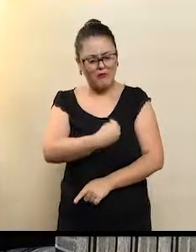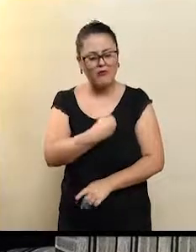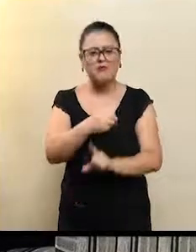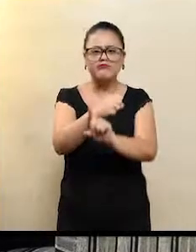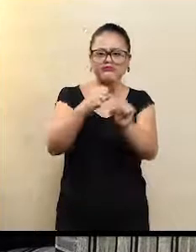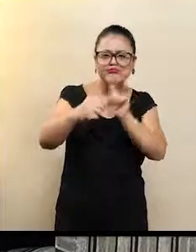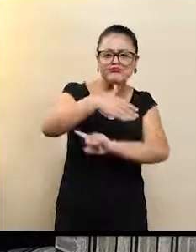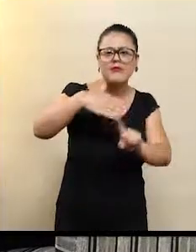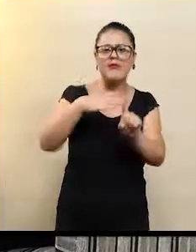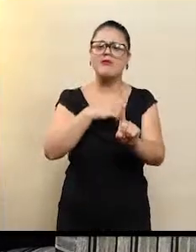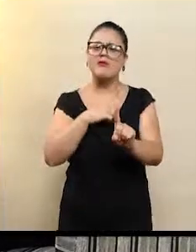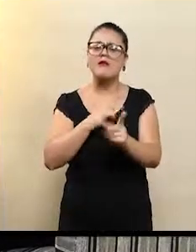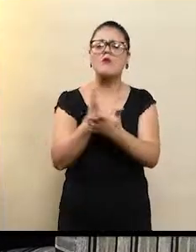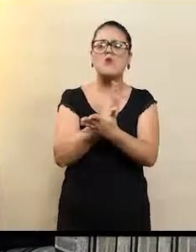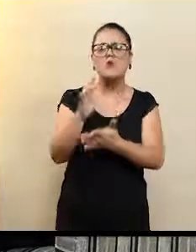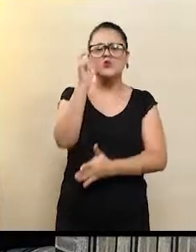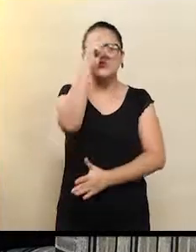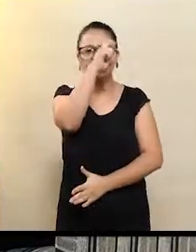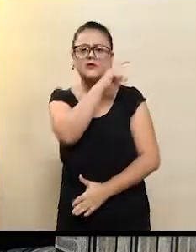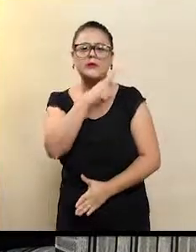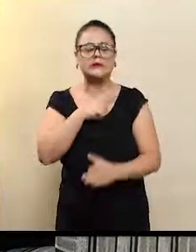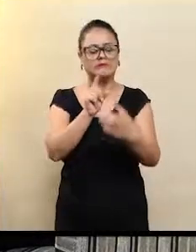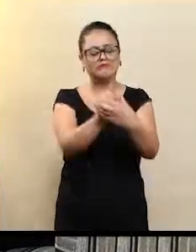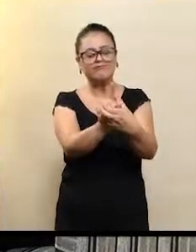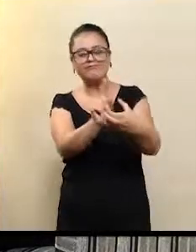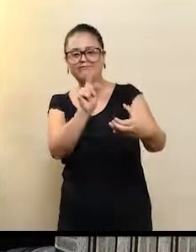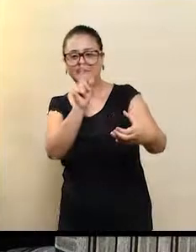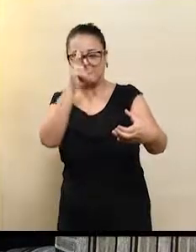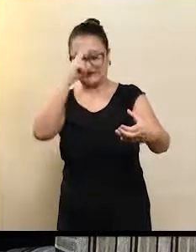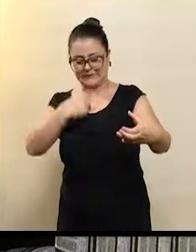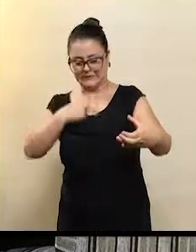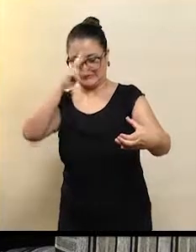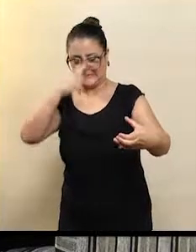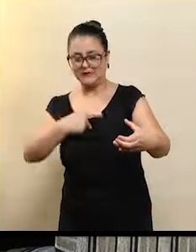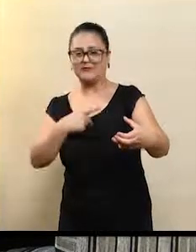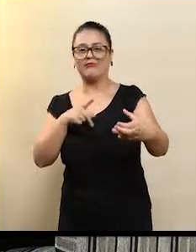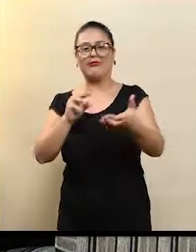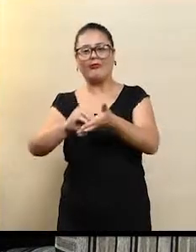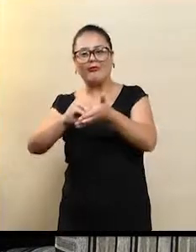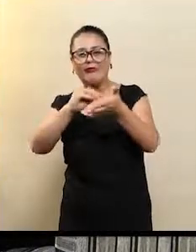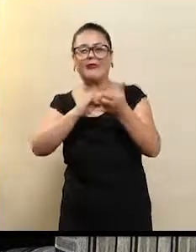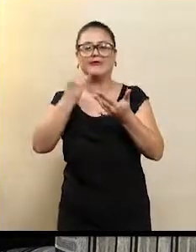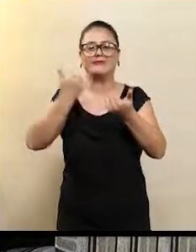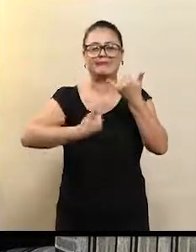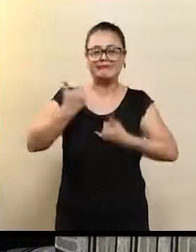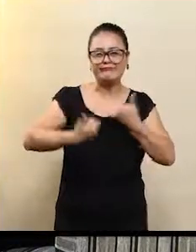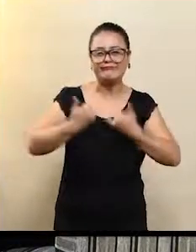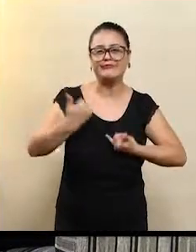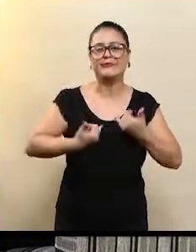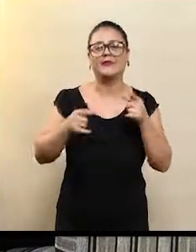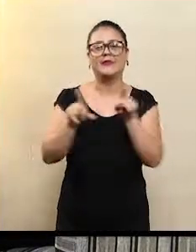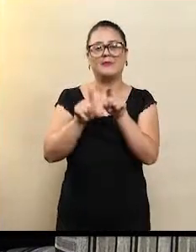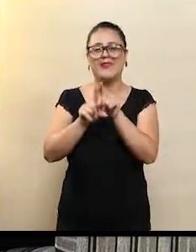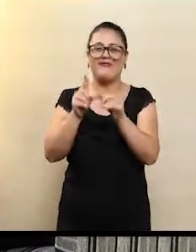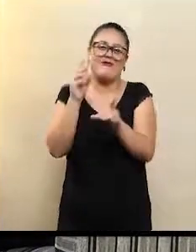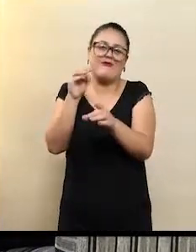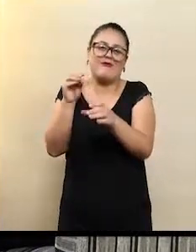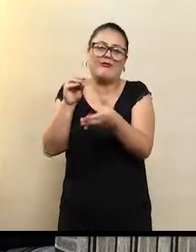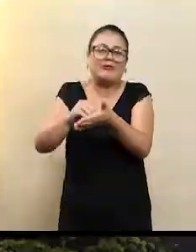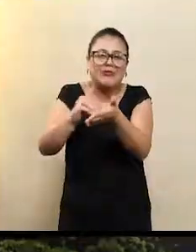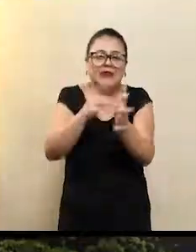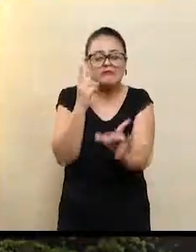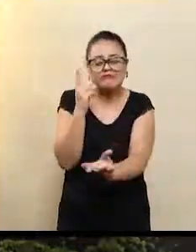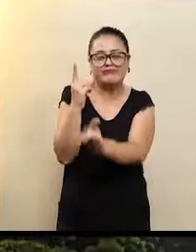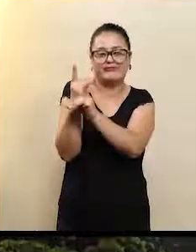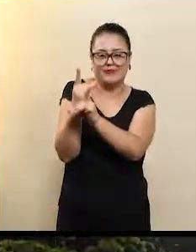dificuldades, às vezes com isolamento social. Não tem informação que é bom procurar um atendimento, fazer um exame para fazer o diagnóstico. Até